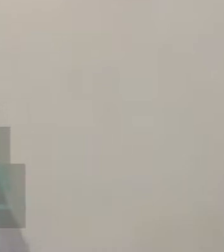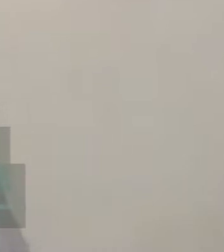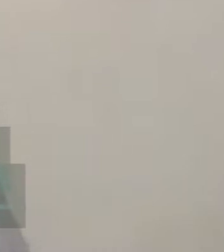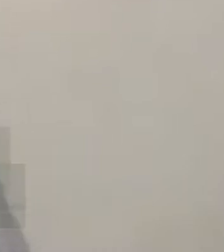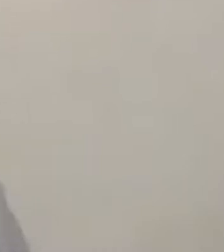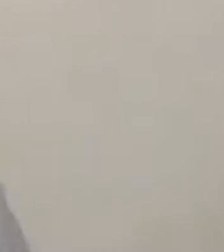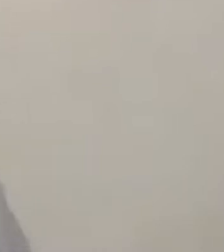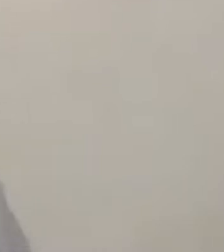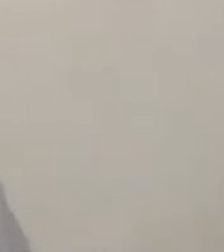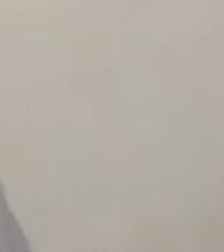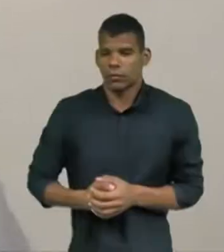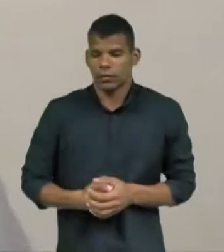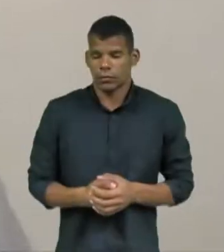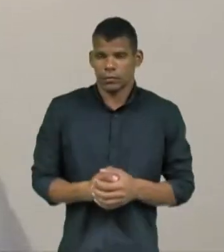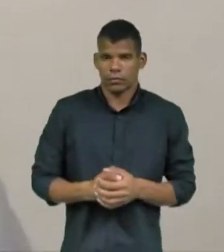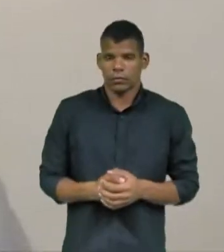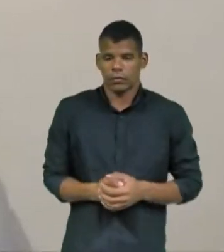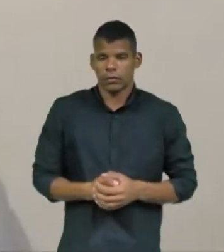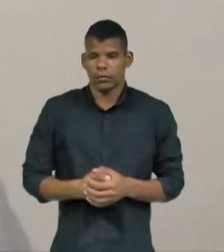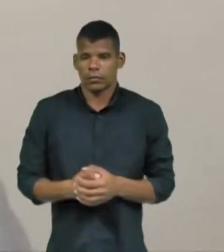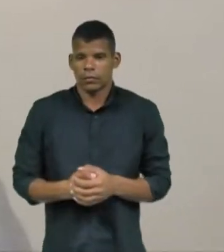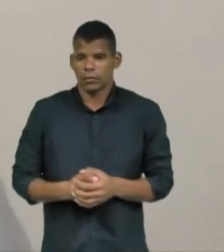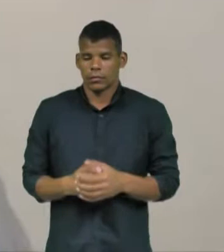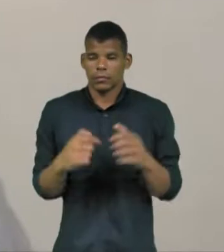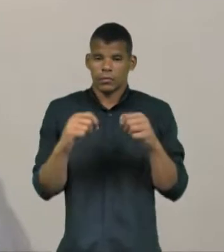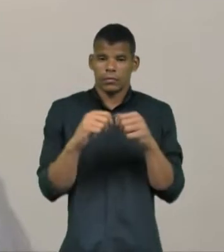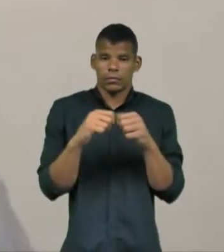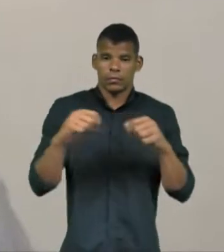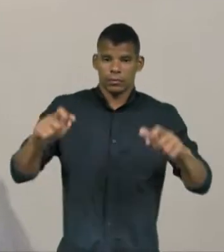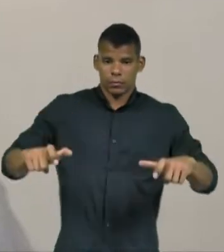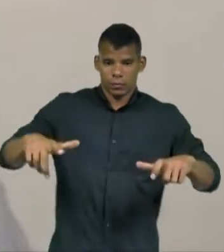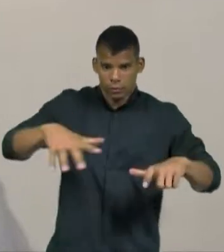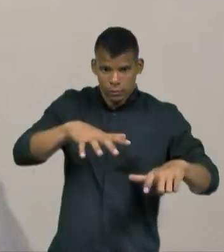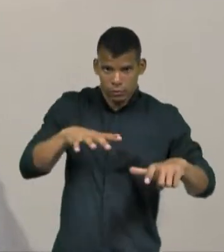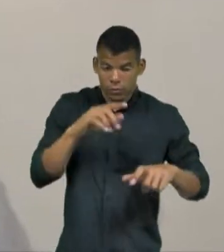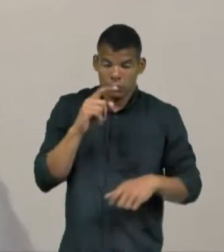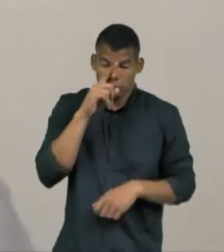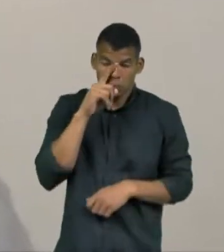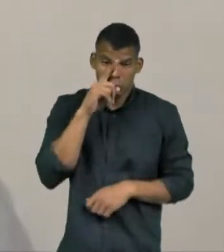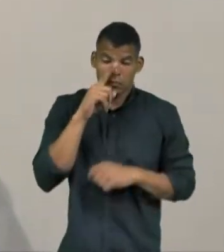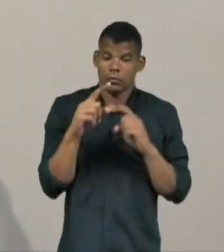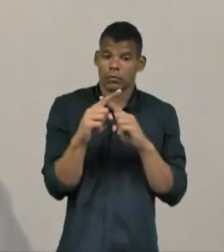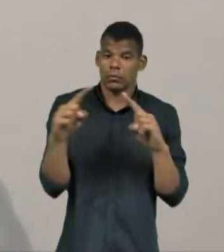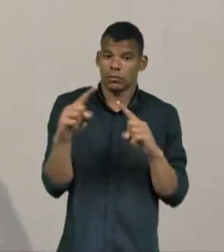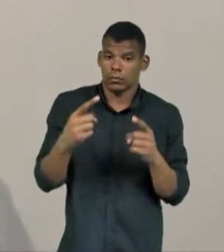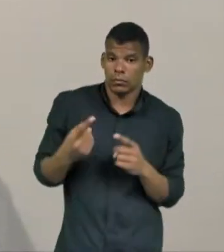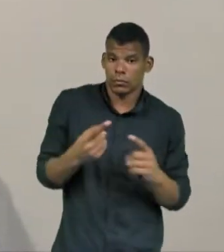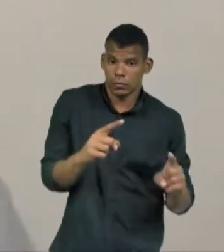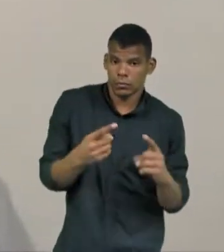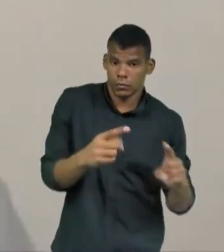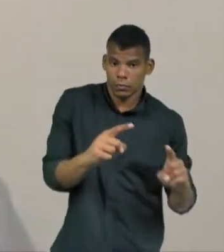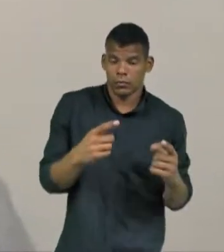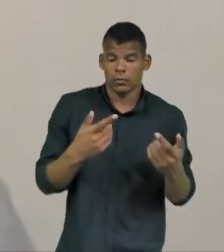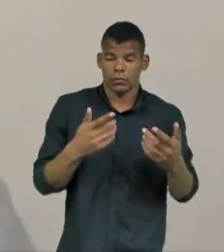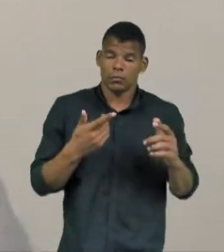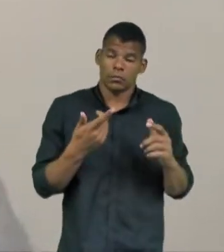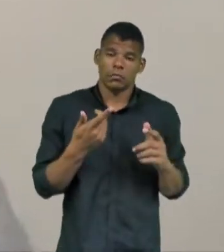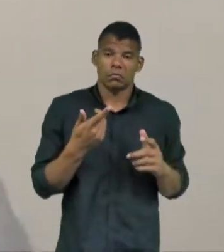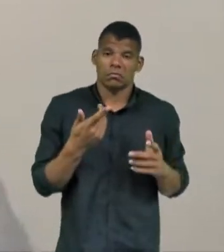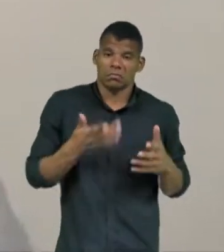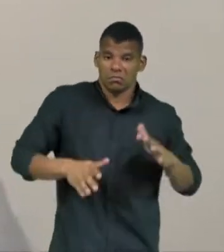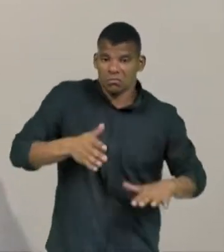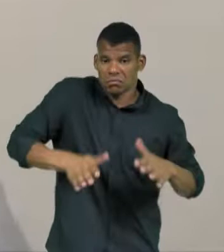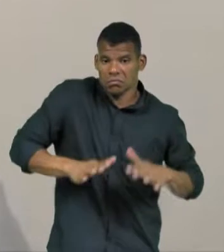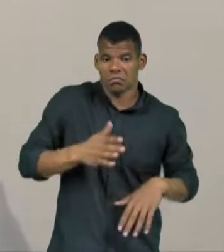insultos que tornam o ambiente hostil, mas que são insultos considerados mais leves e que a gente acha que não